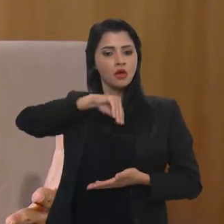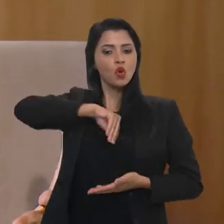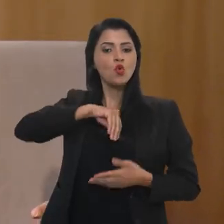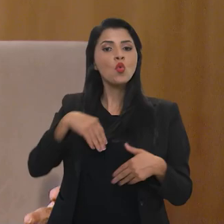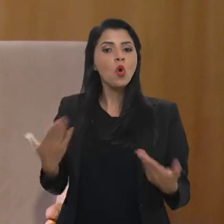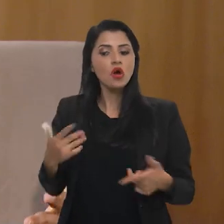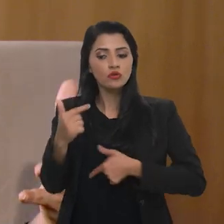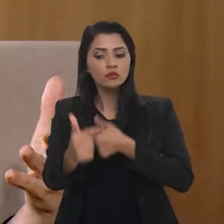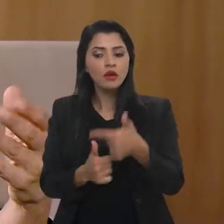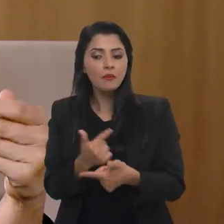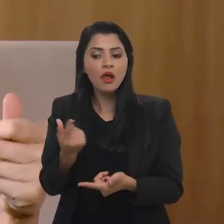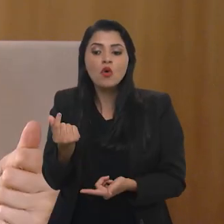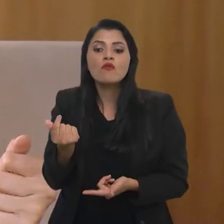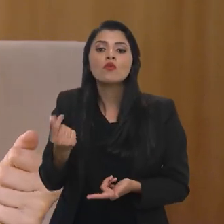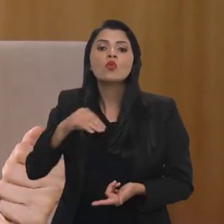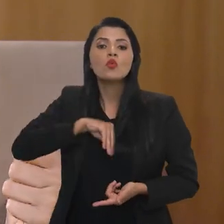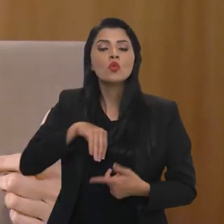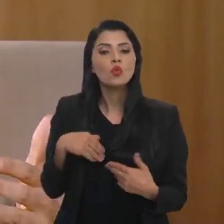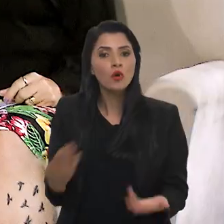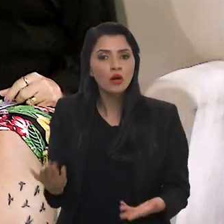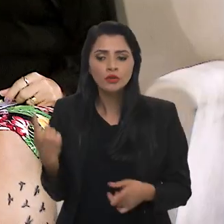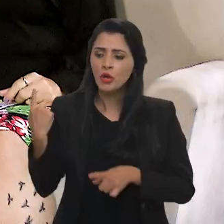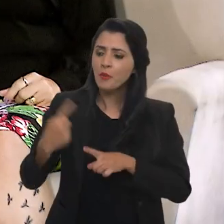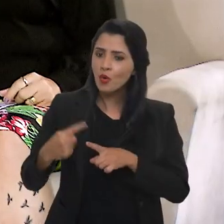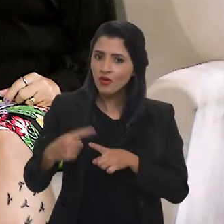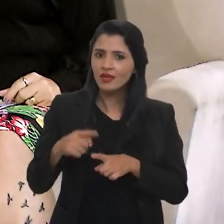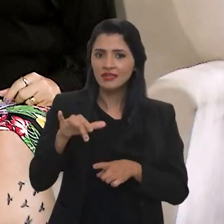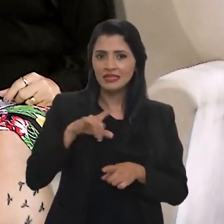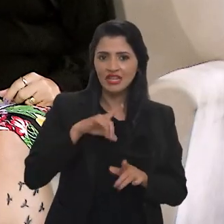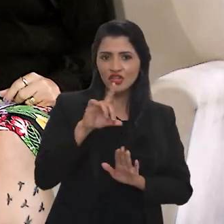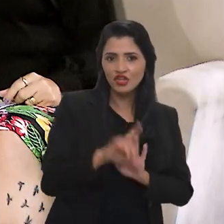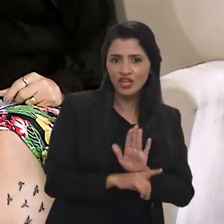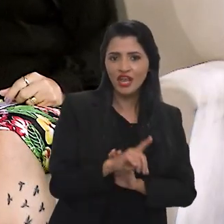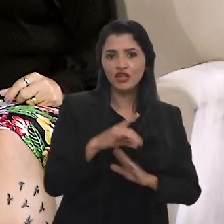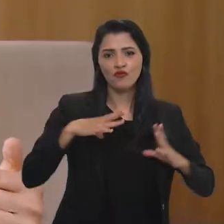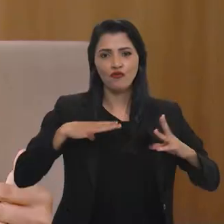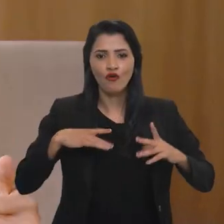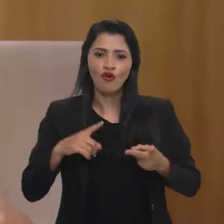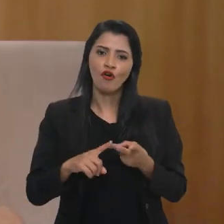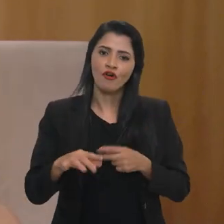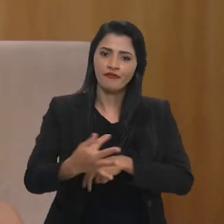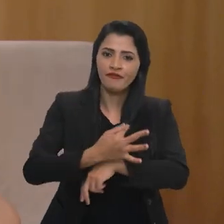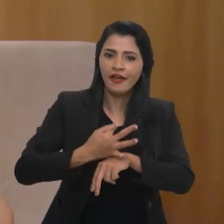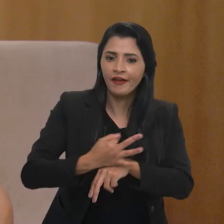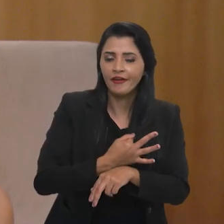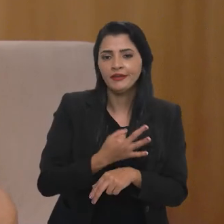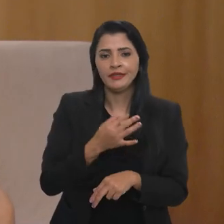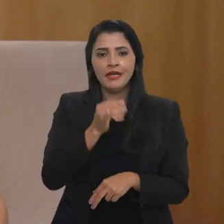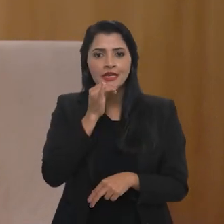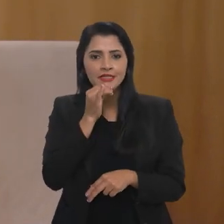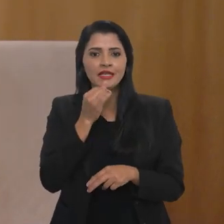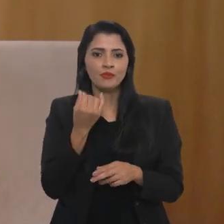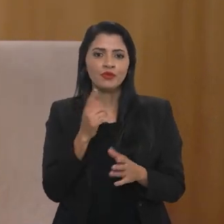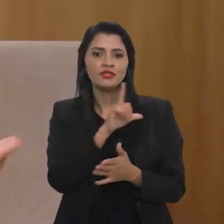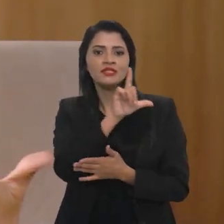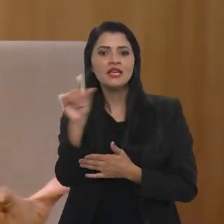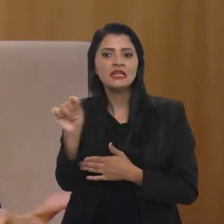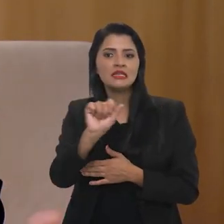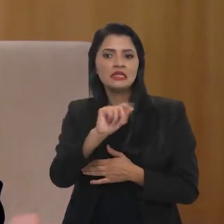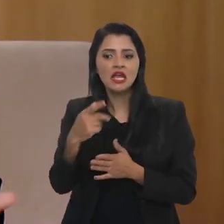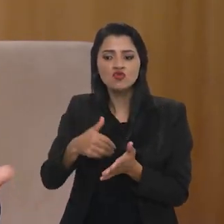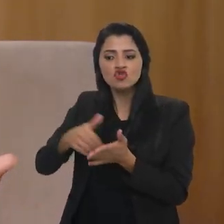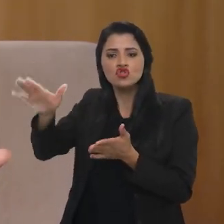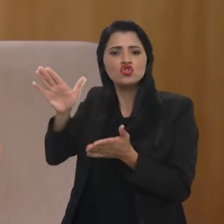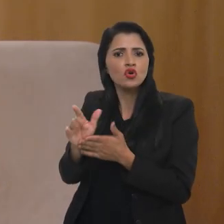ganhar quando ele exerce determinado trabalho, ele tem que saber por que... Se ele vai ter direito à folga, férias, se ele não vai... e se ele é desligado da plataforma, por que